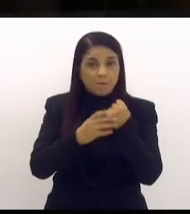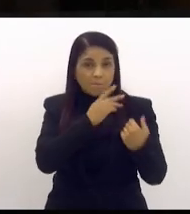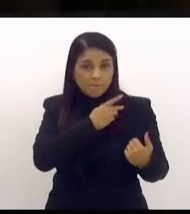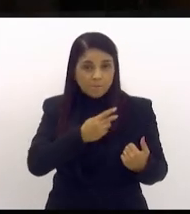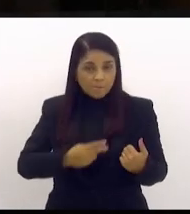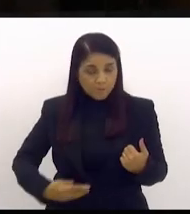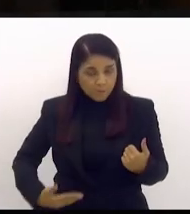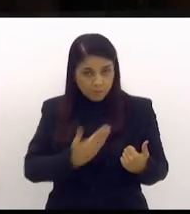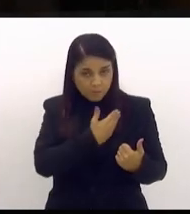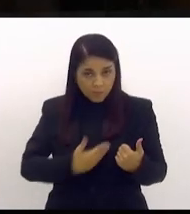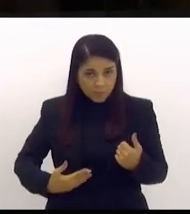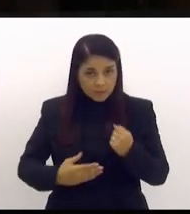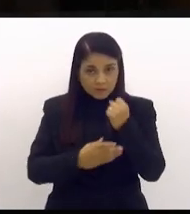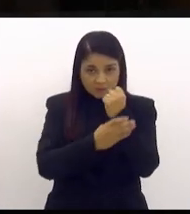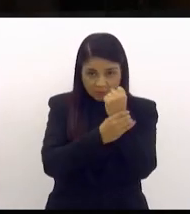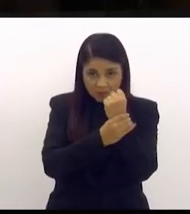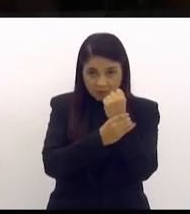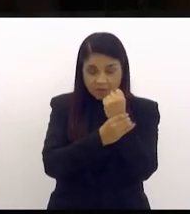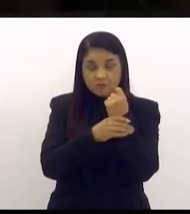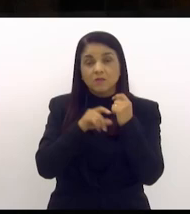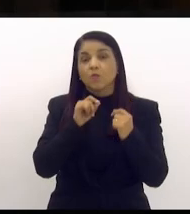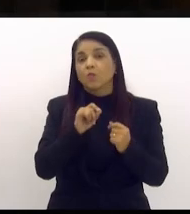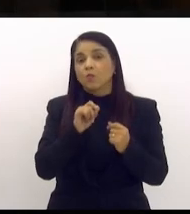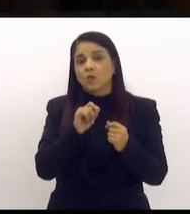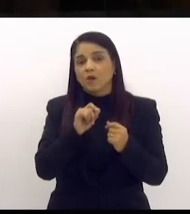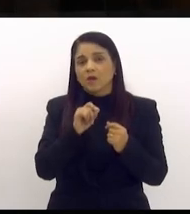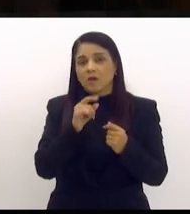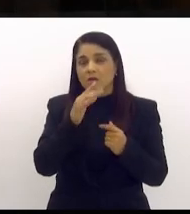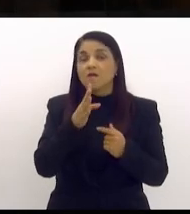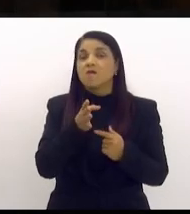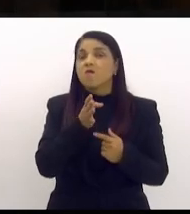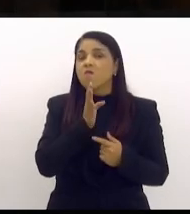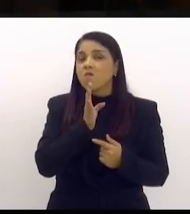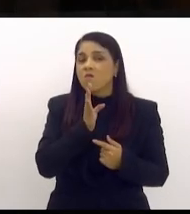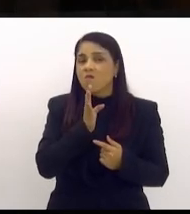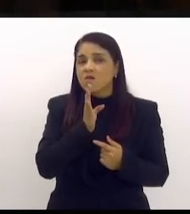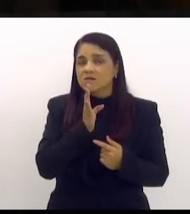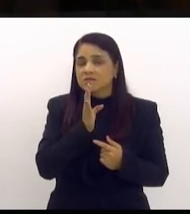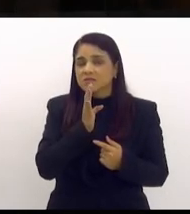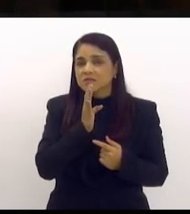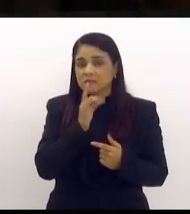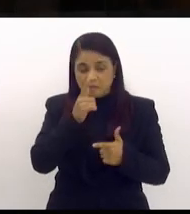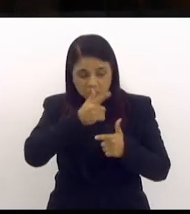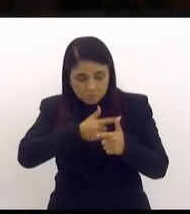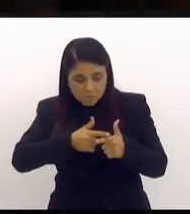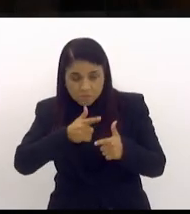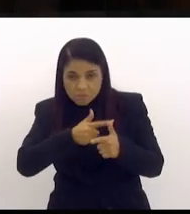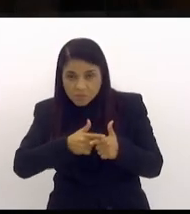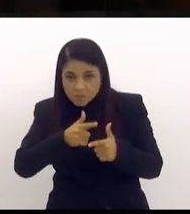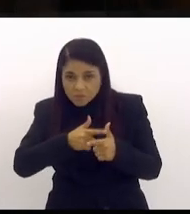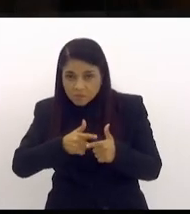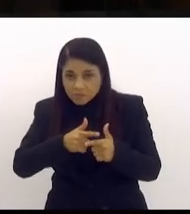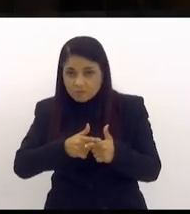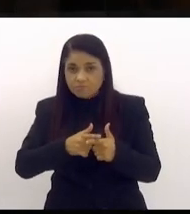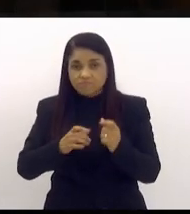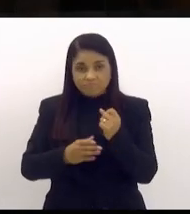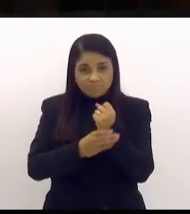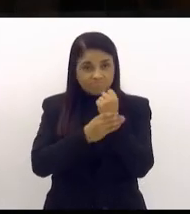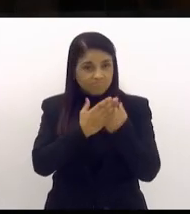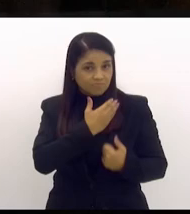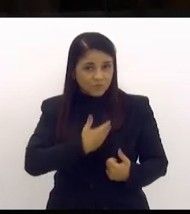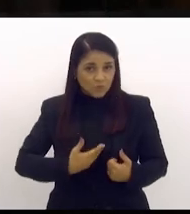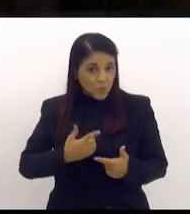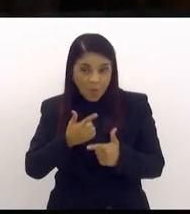ela passa obrigatoriamente para reconhecer que problema de segurança pública não é